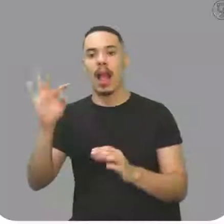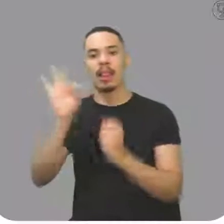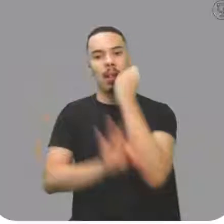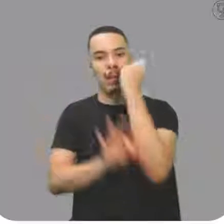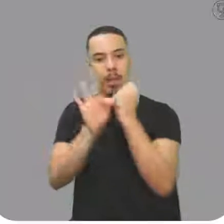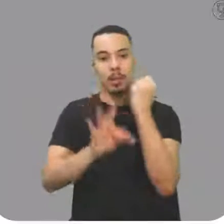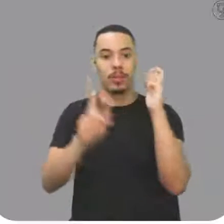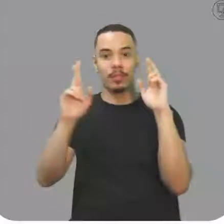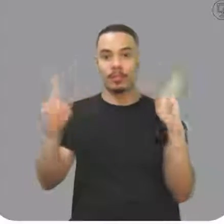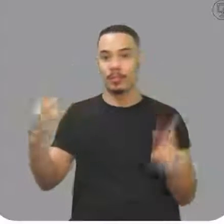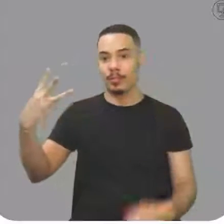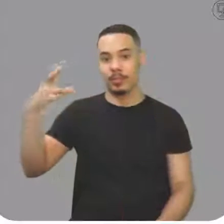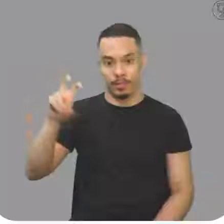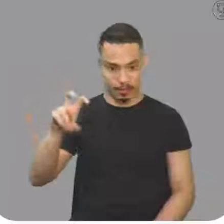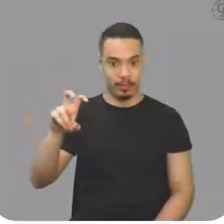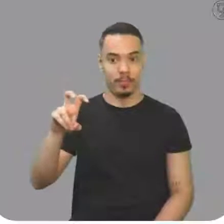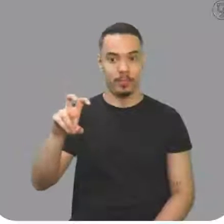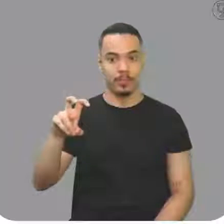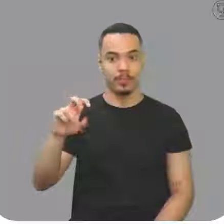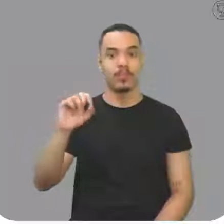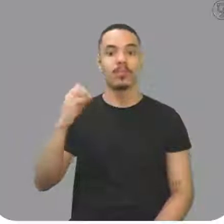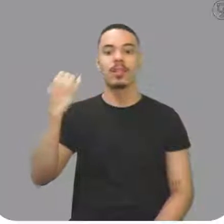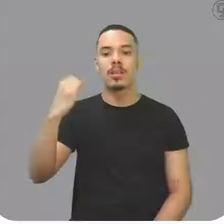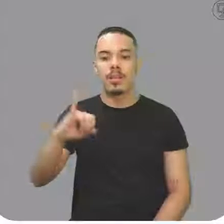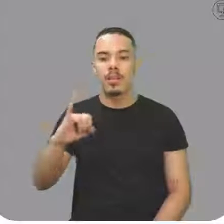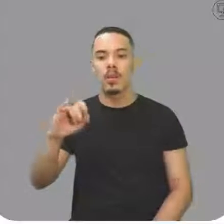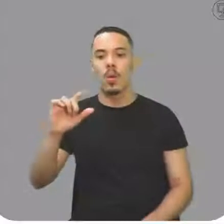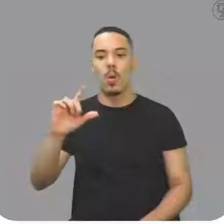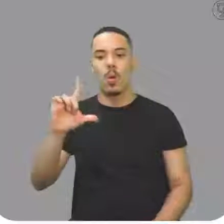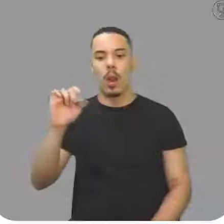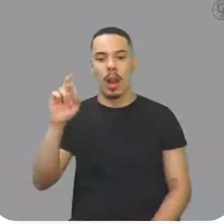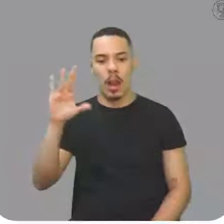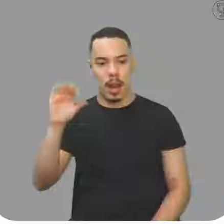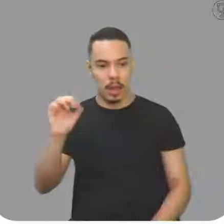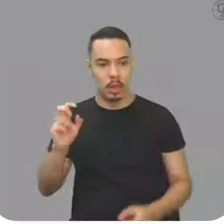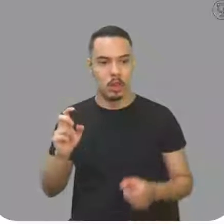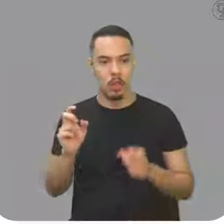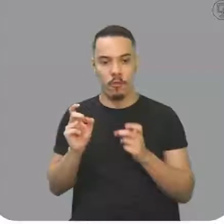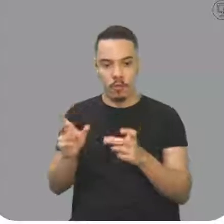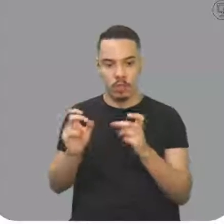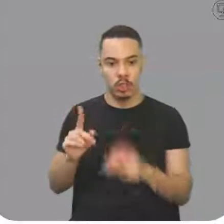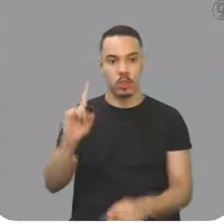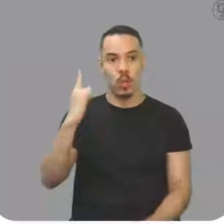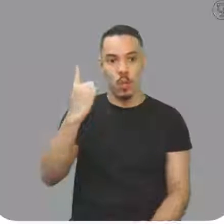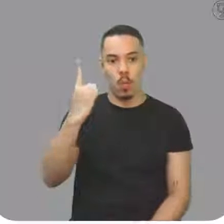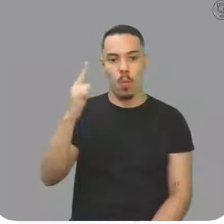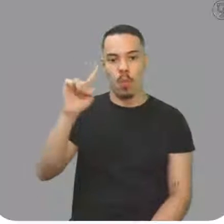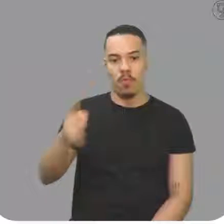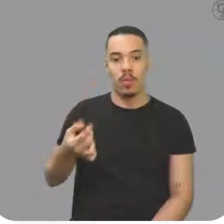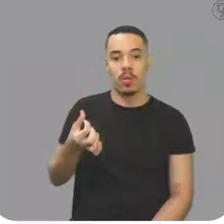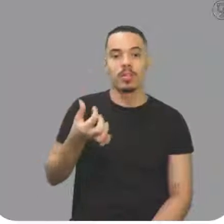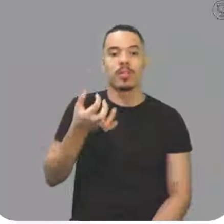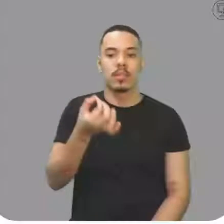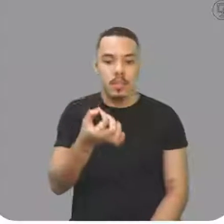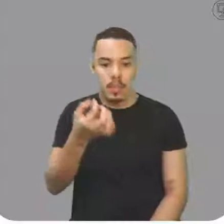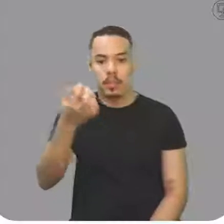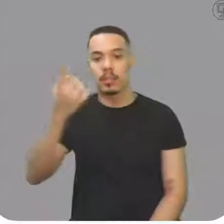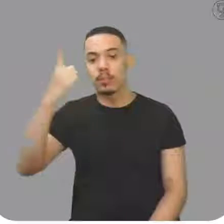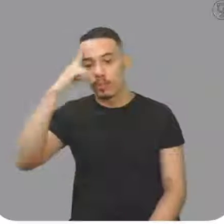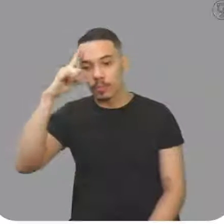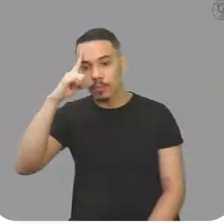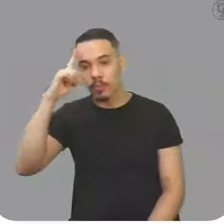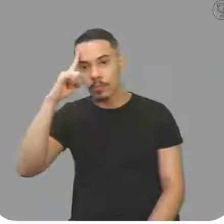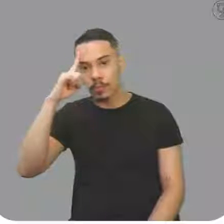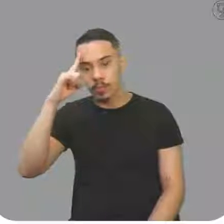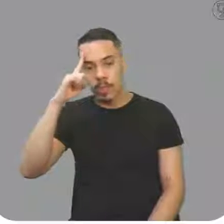35. Sendo o litro de álcool revendido a 1,60, então